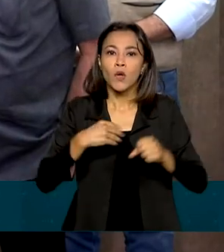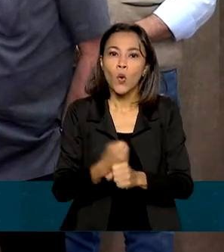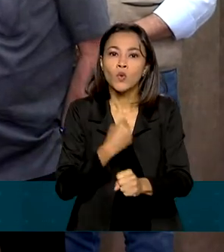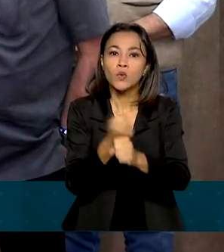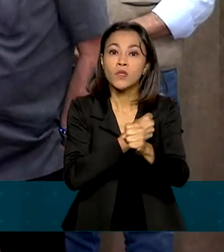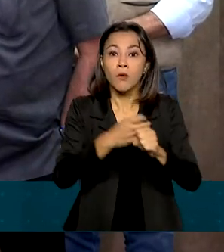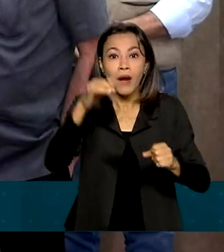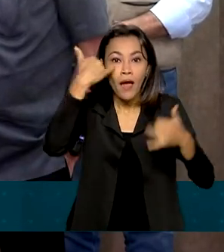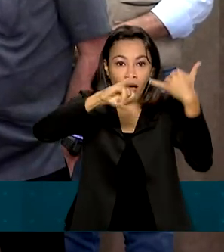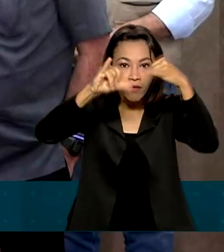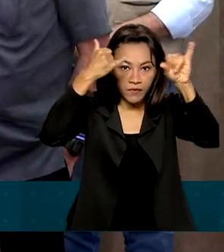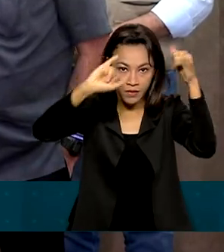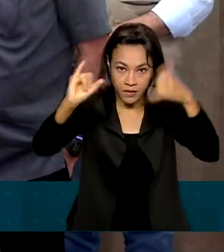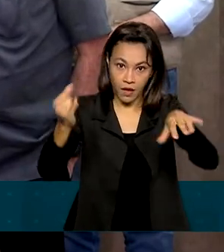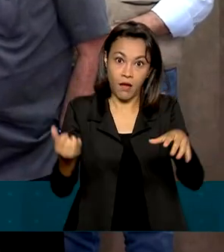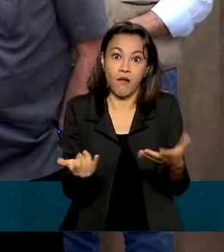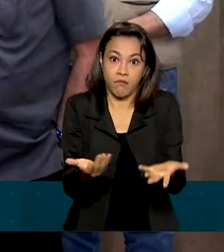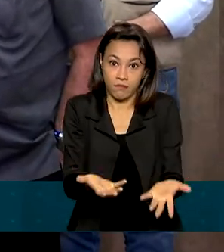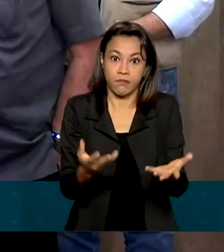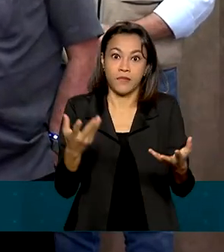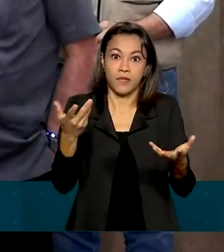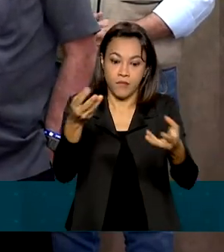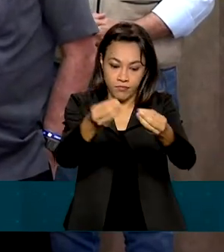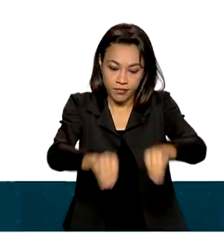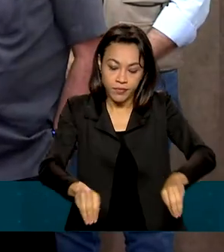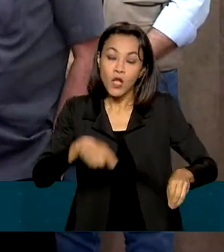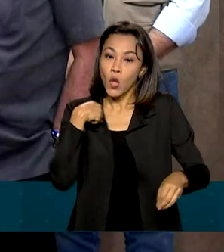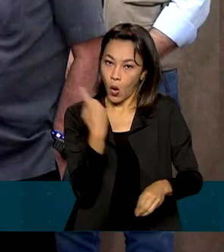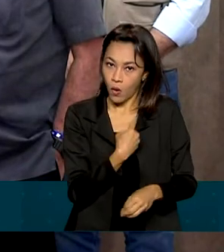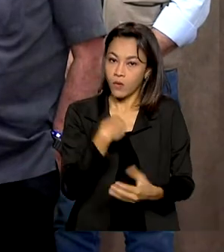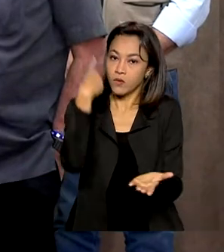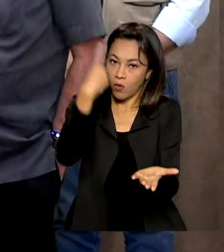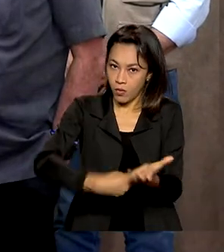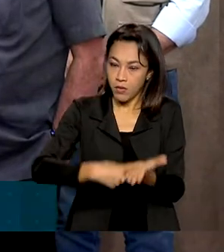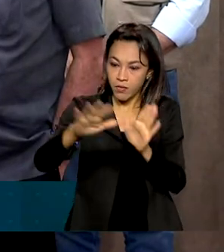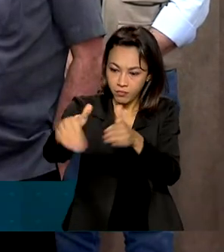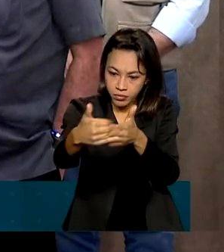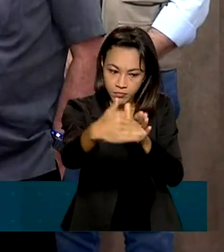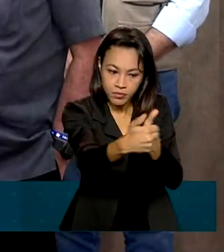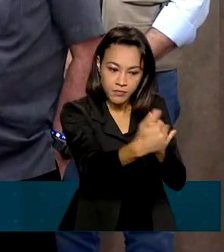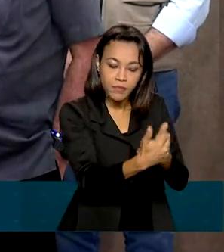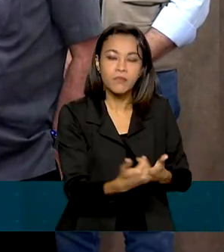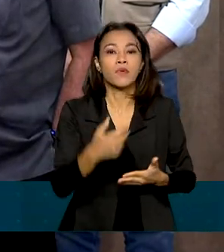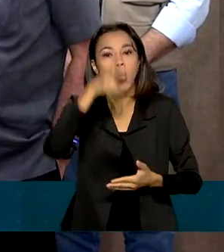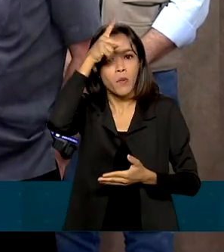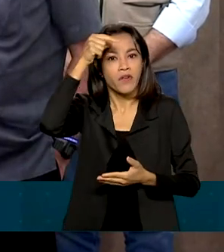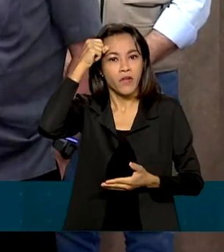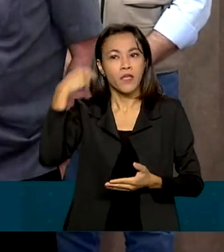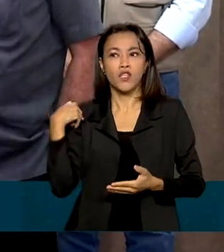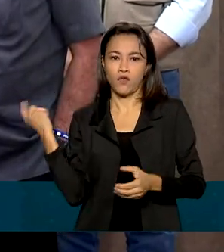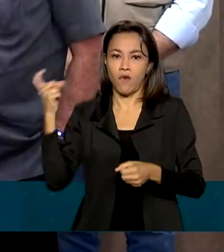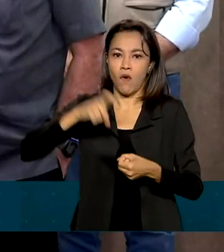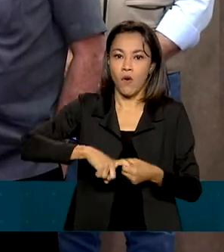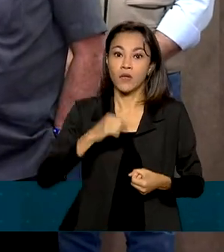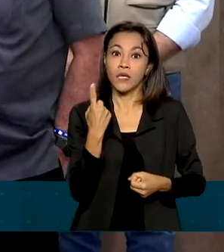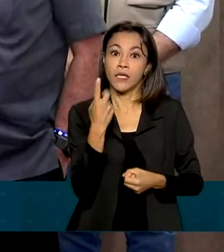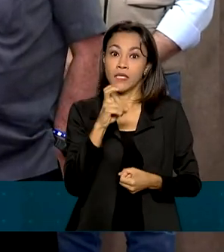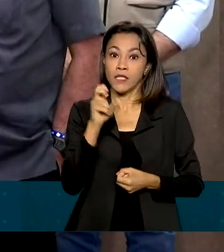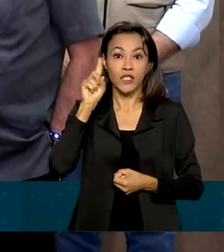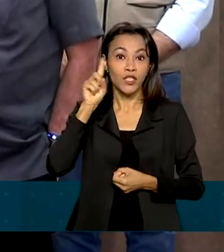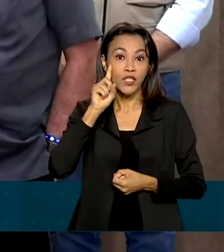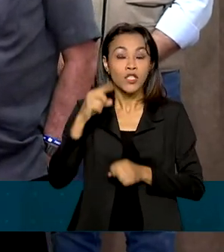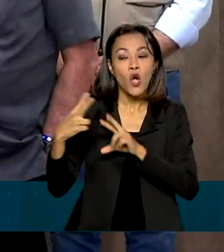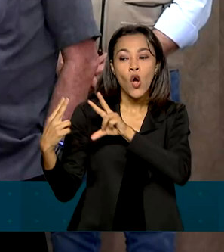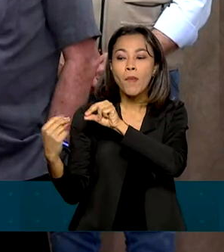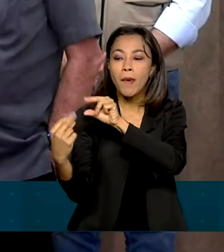Então nós aqui nos comprometemos com os prefeitos que estaremos aqui nos próximos 15 dias conversando com as prefeituras